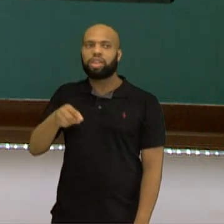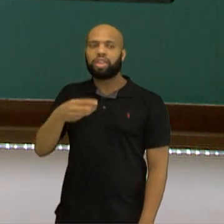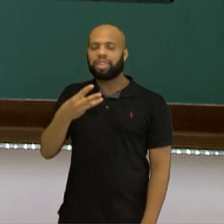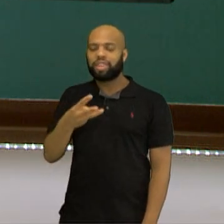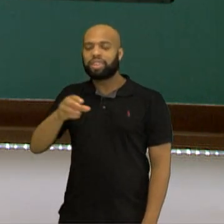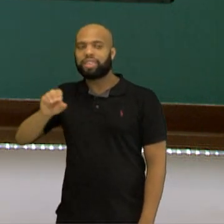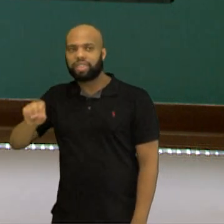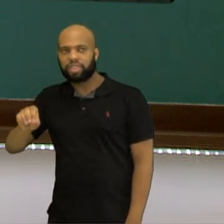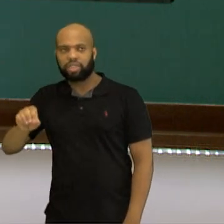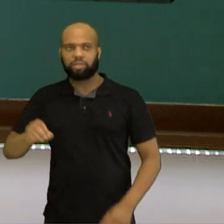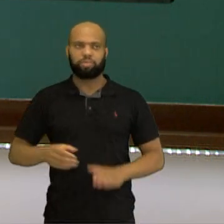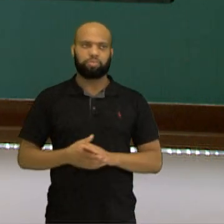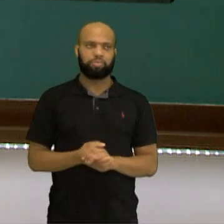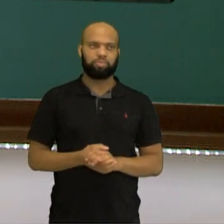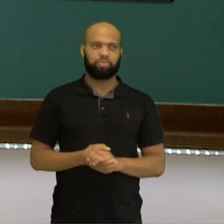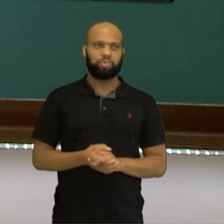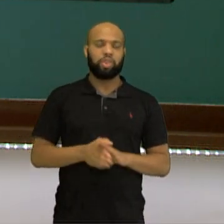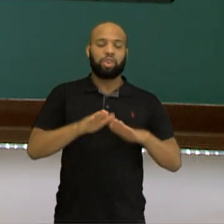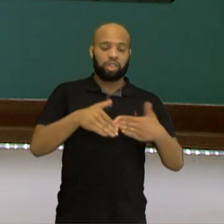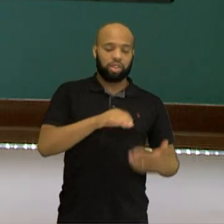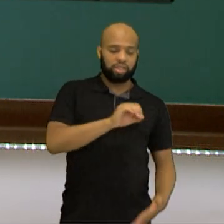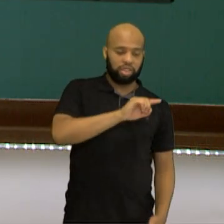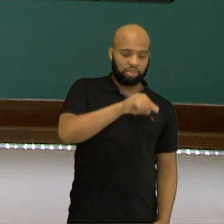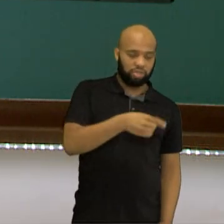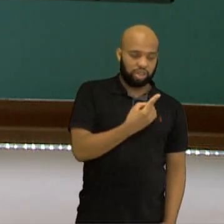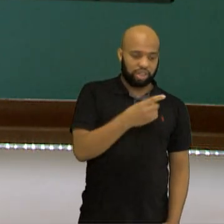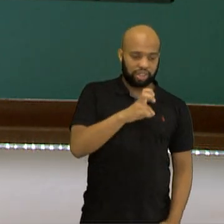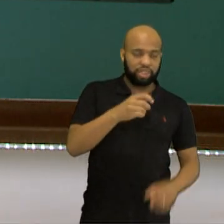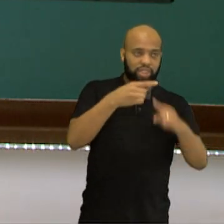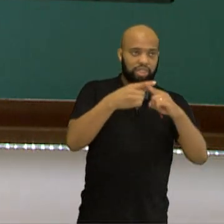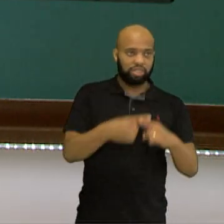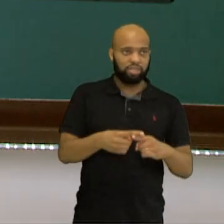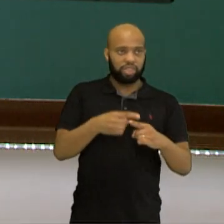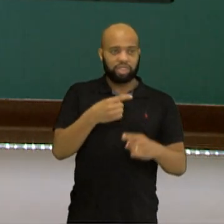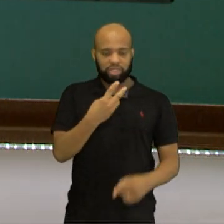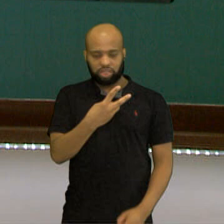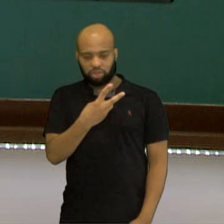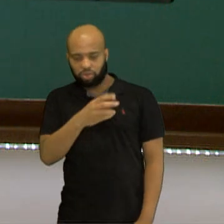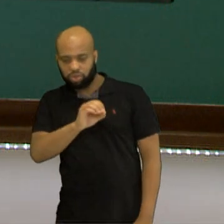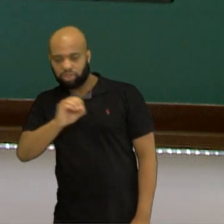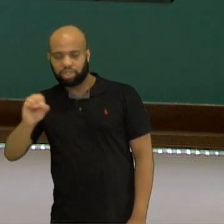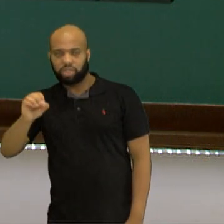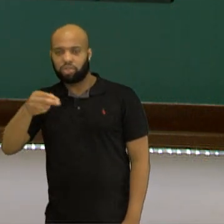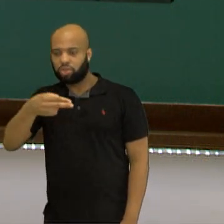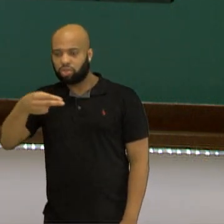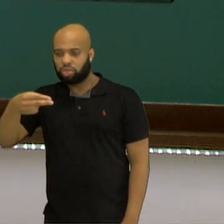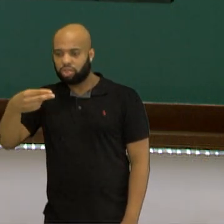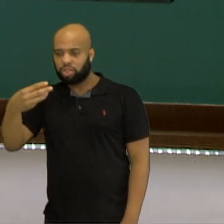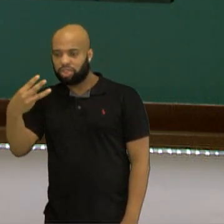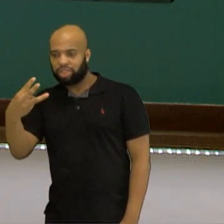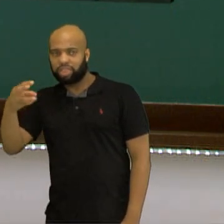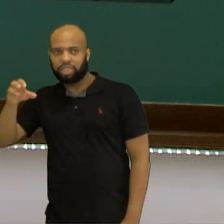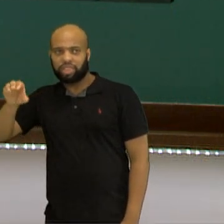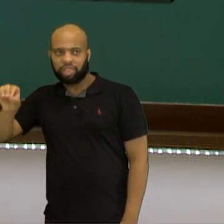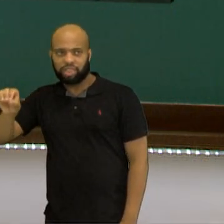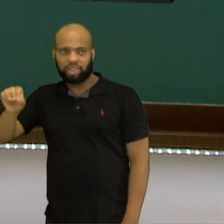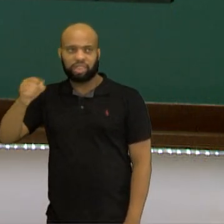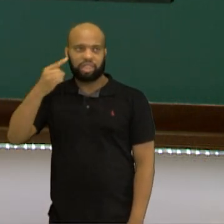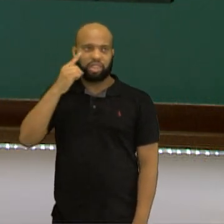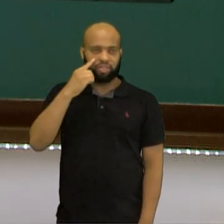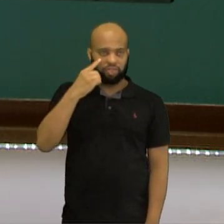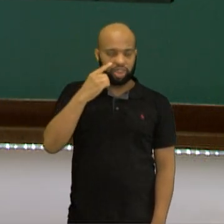Certo? Então, 0,15 vezes 200 é igual a 30. Nunca se esquecendo. multipliquei aqui 0,15 por 200.